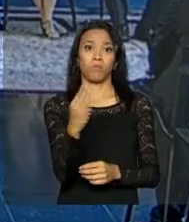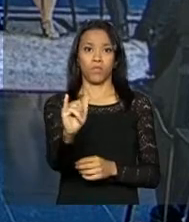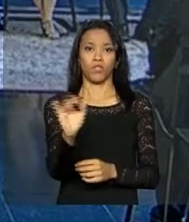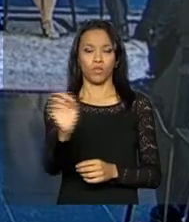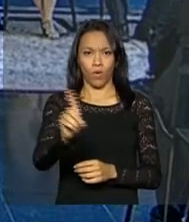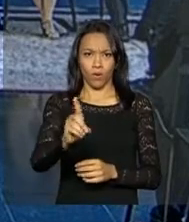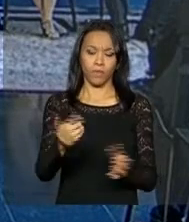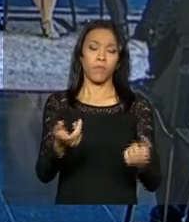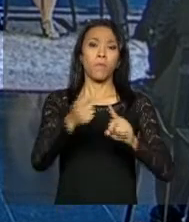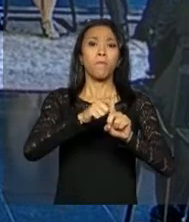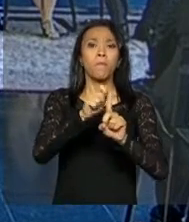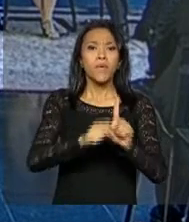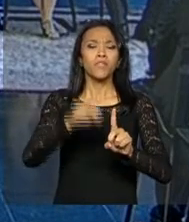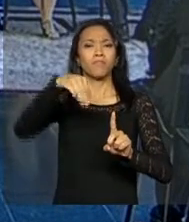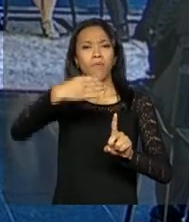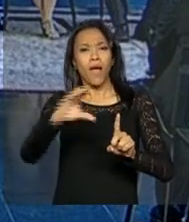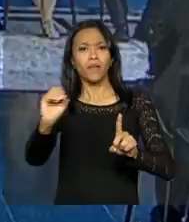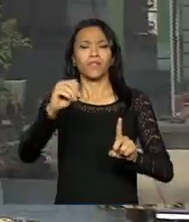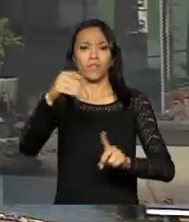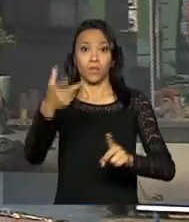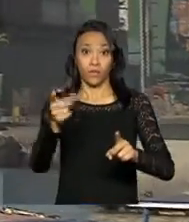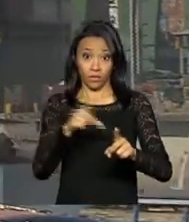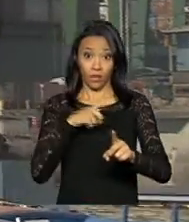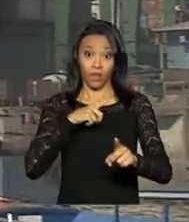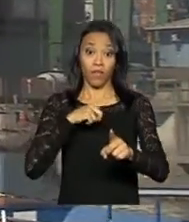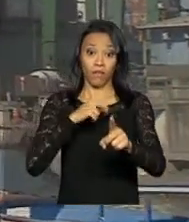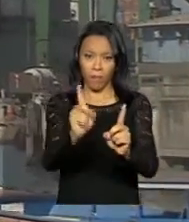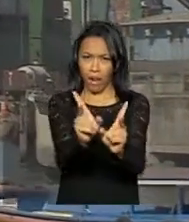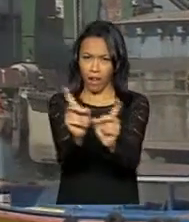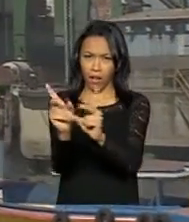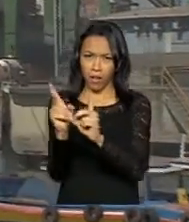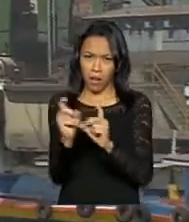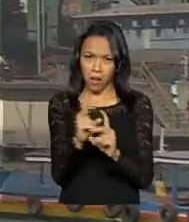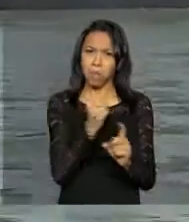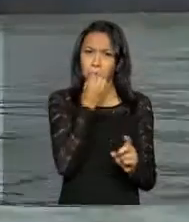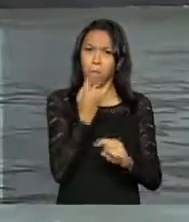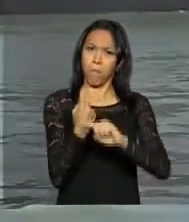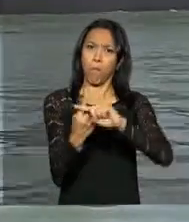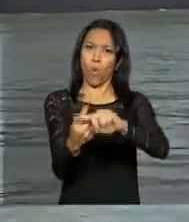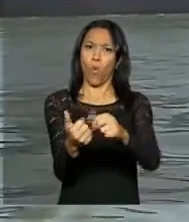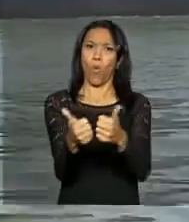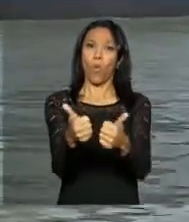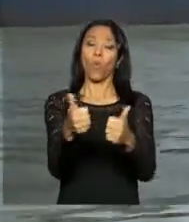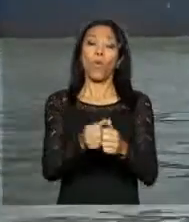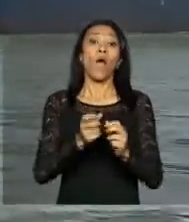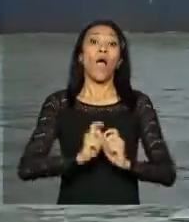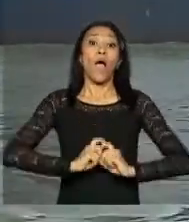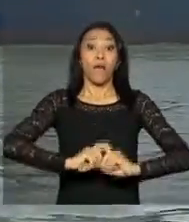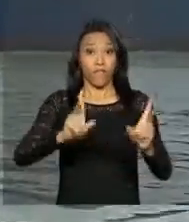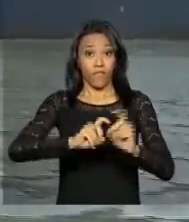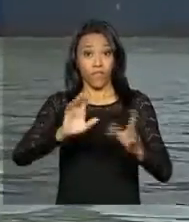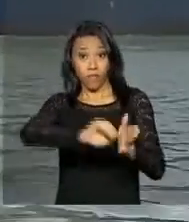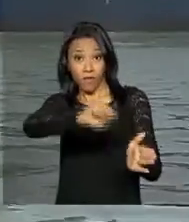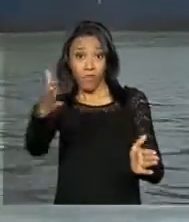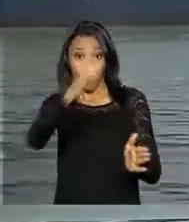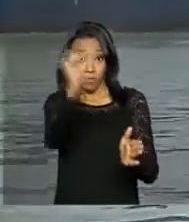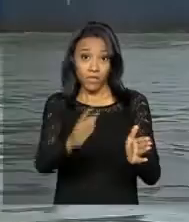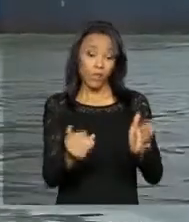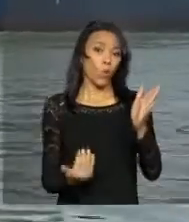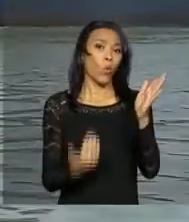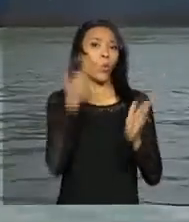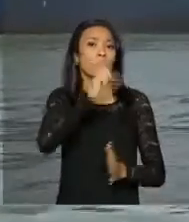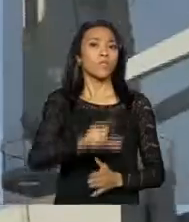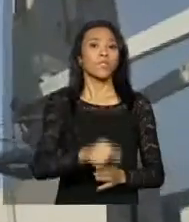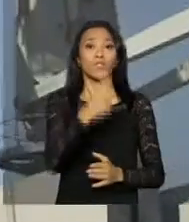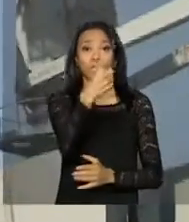Em março, a balança comercial brasileira teve mais um recorde positivo. As exportações alcançaram 16 bilhões